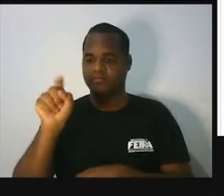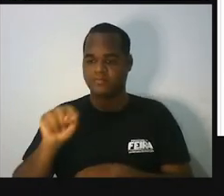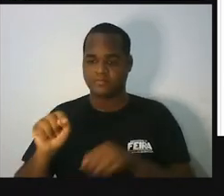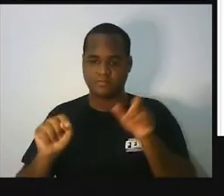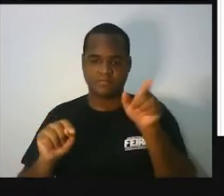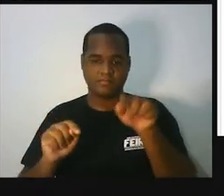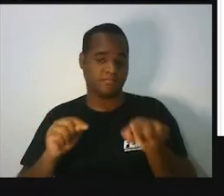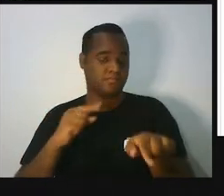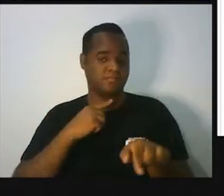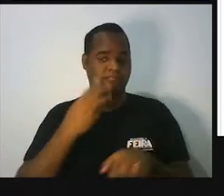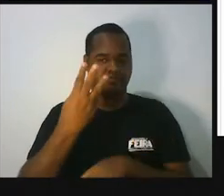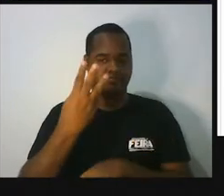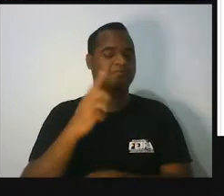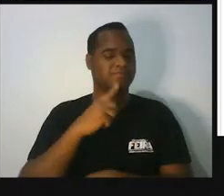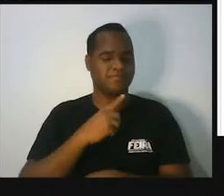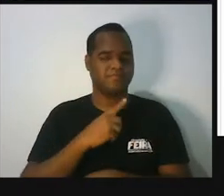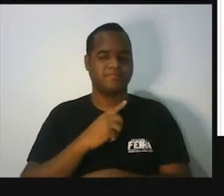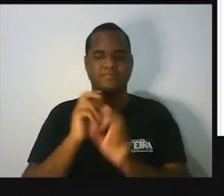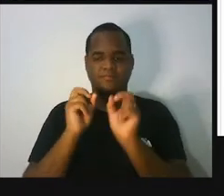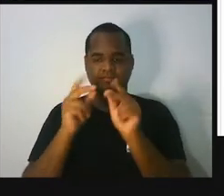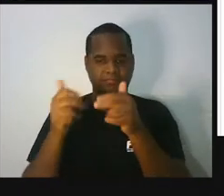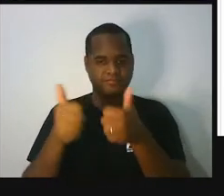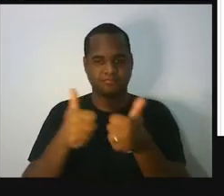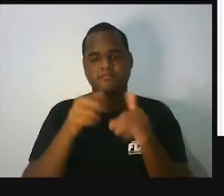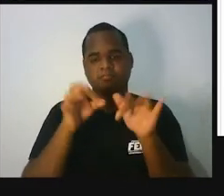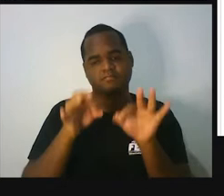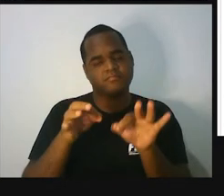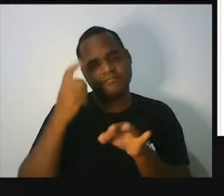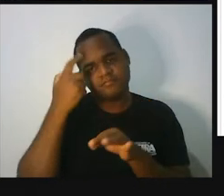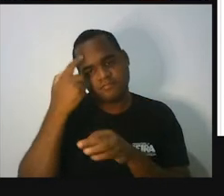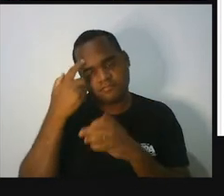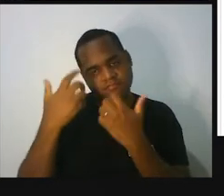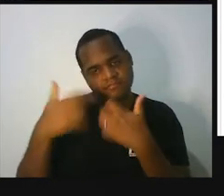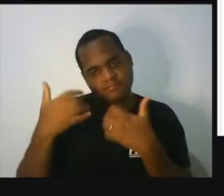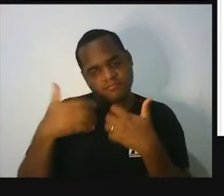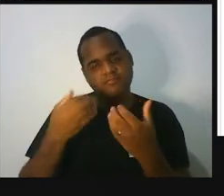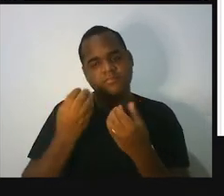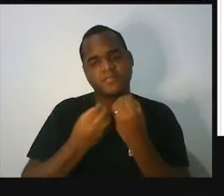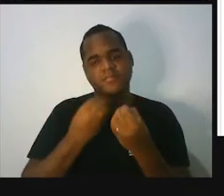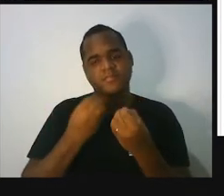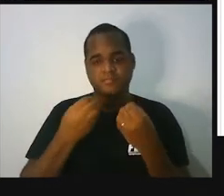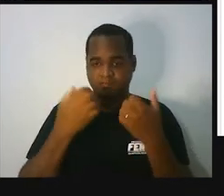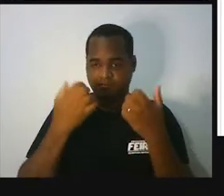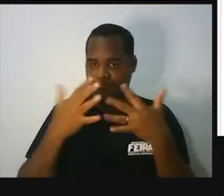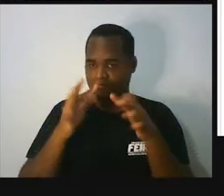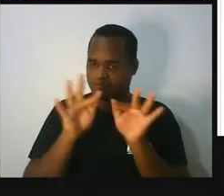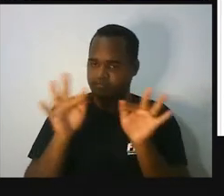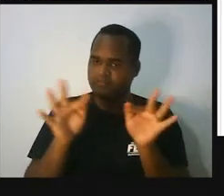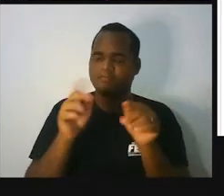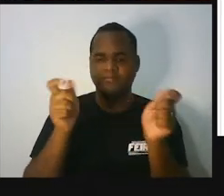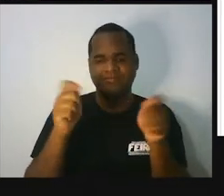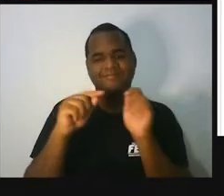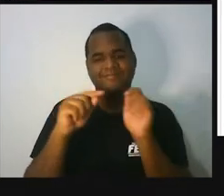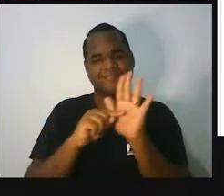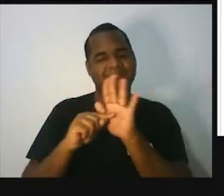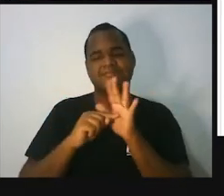certo? Beleza, então, professor, para eu entender o que é triângulo, vamos entender da forma mais simples possível